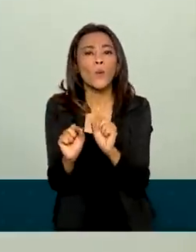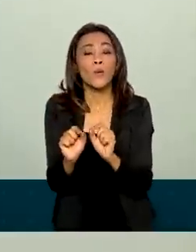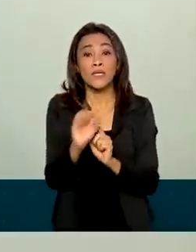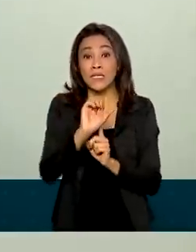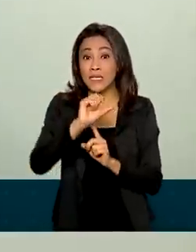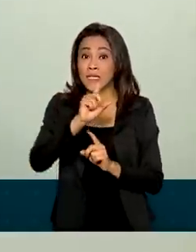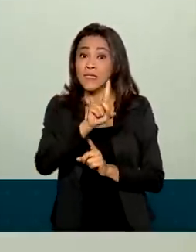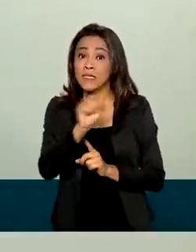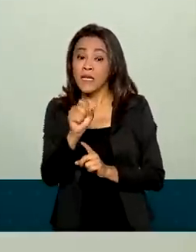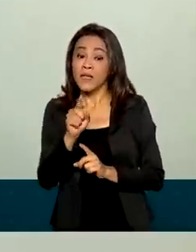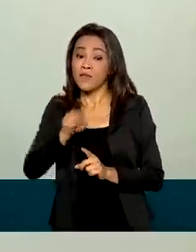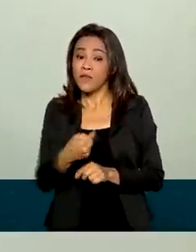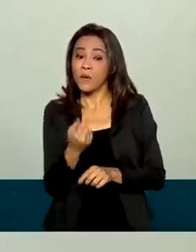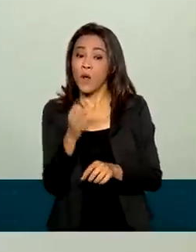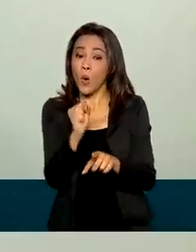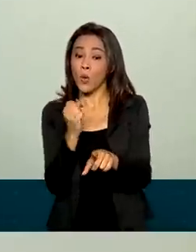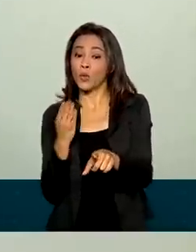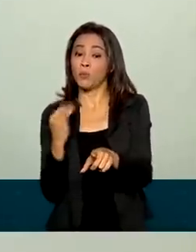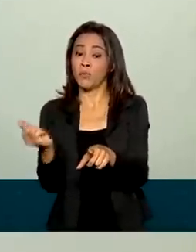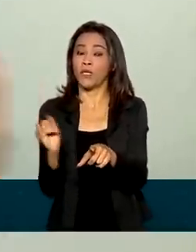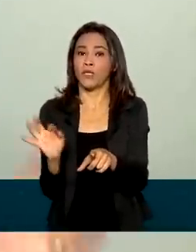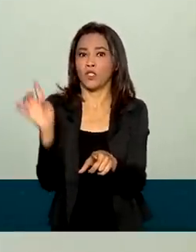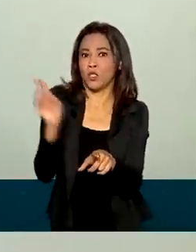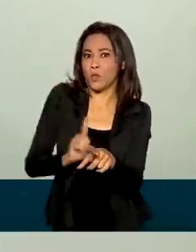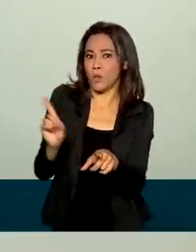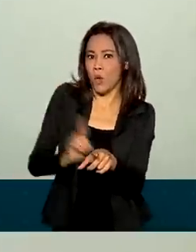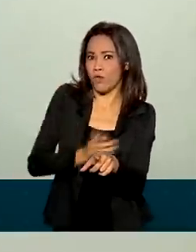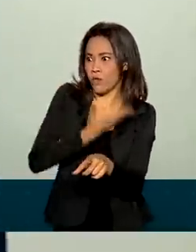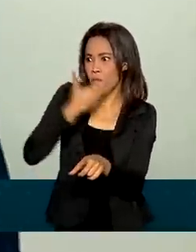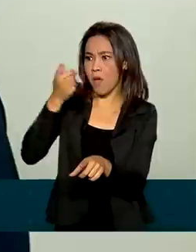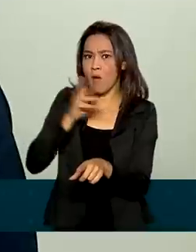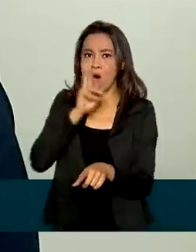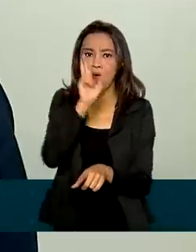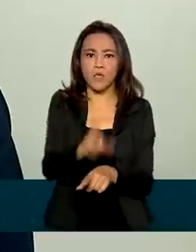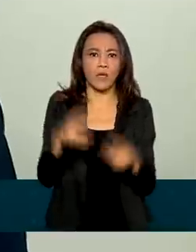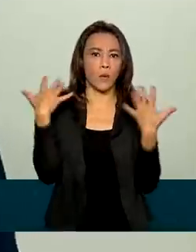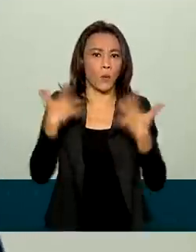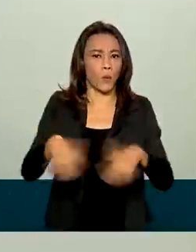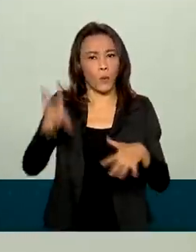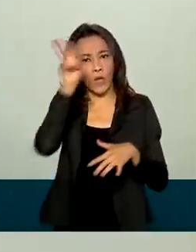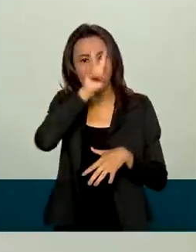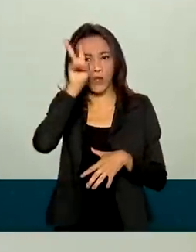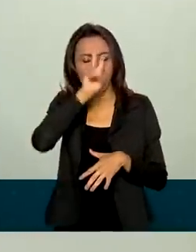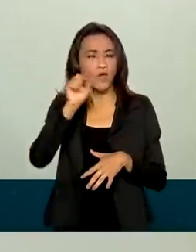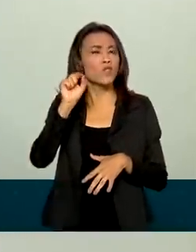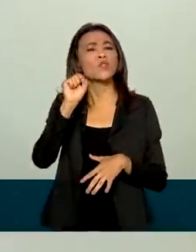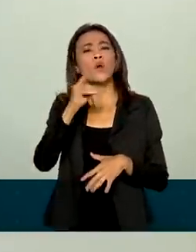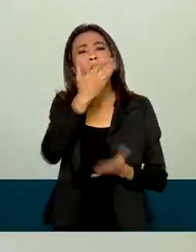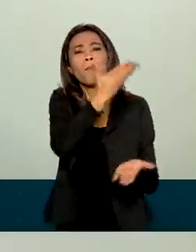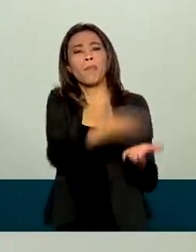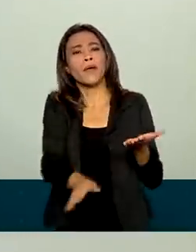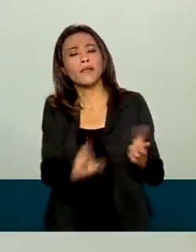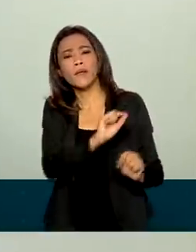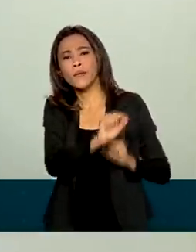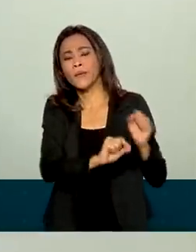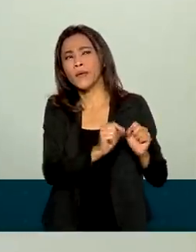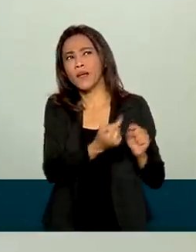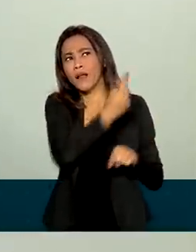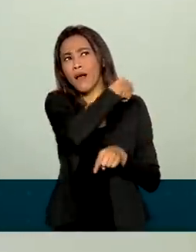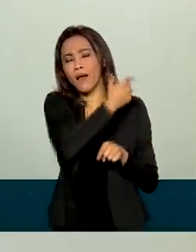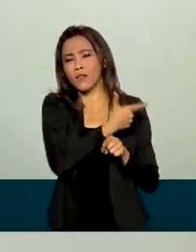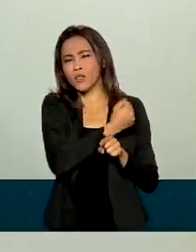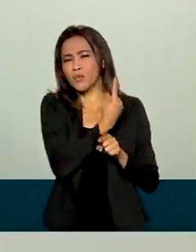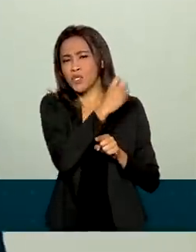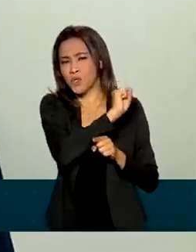100,8 bilhões, um dos melhores resultados da série histórica, só perdendo para o resultado de 2018,